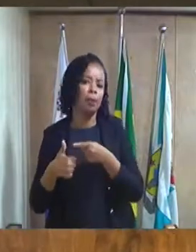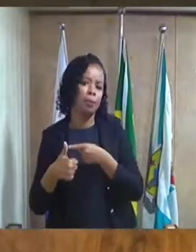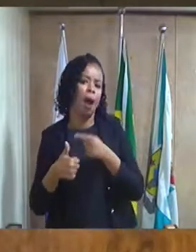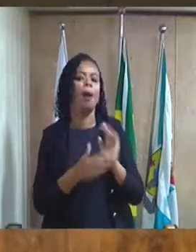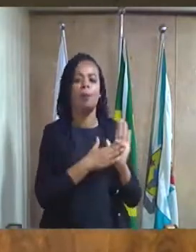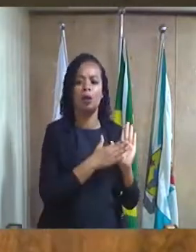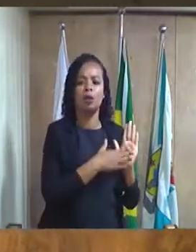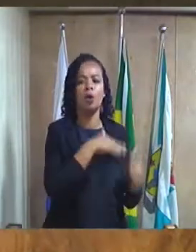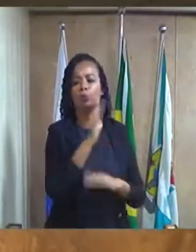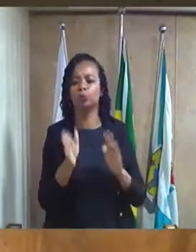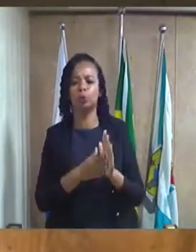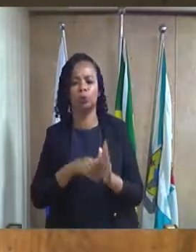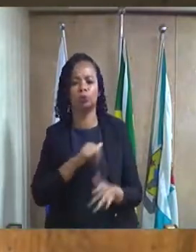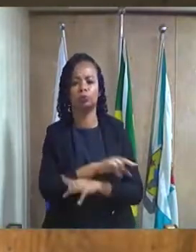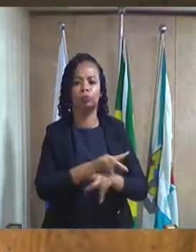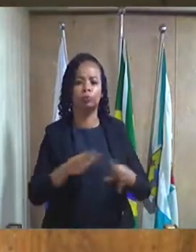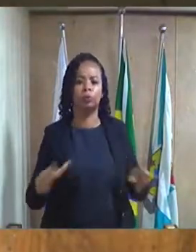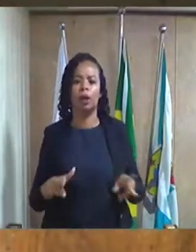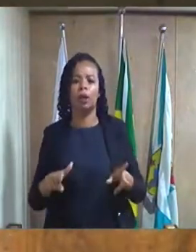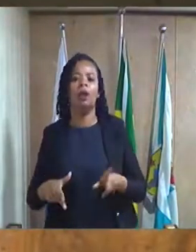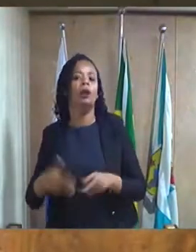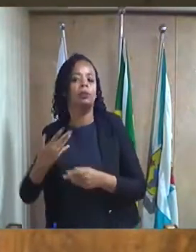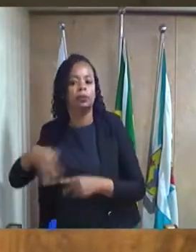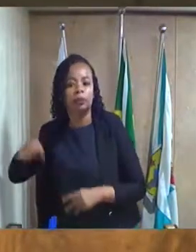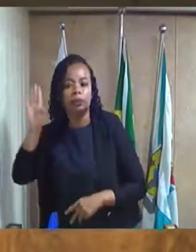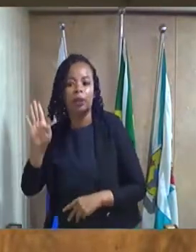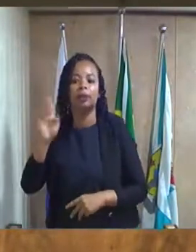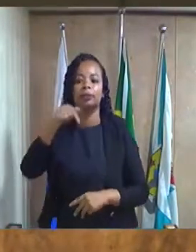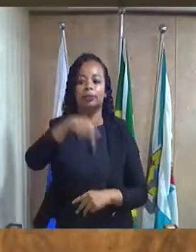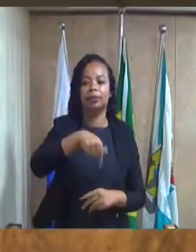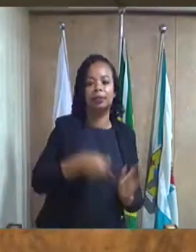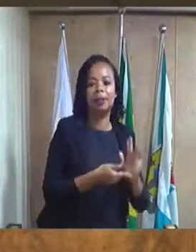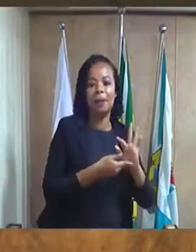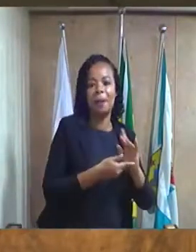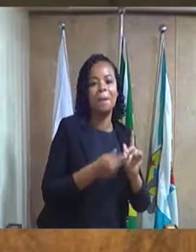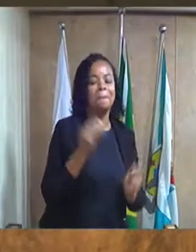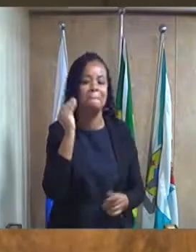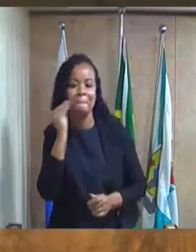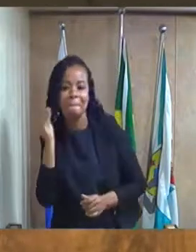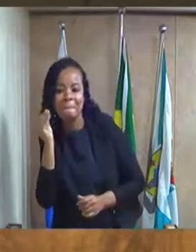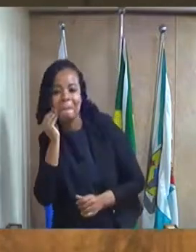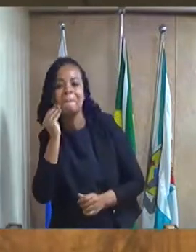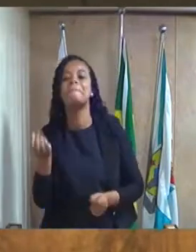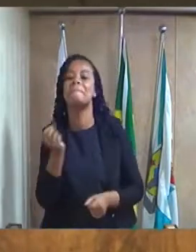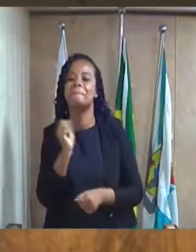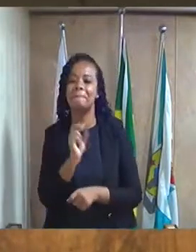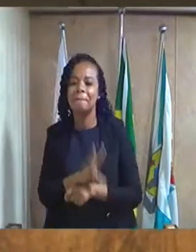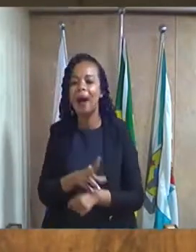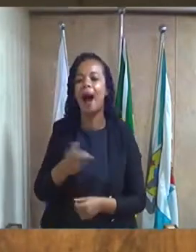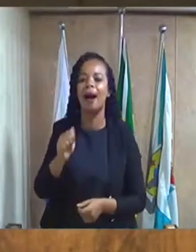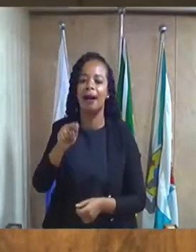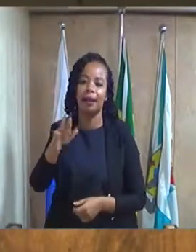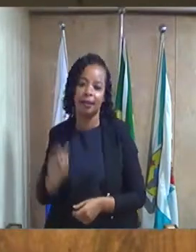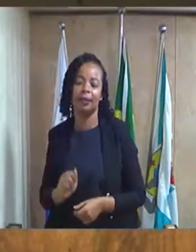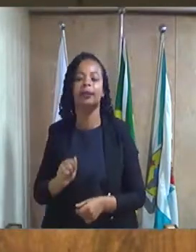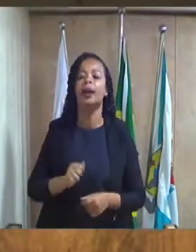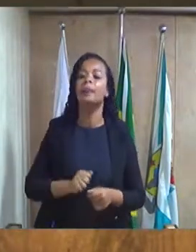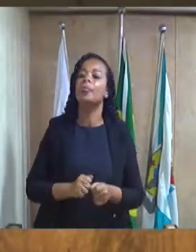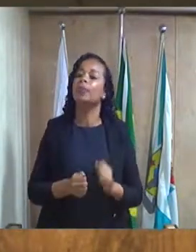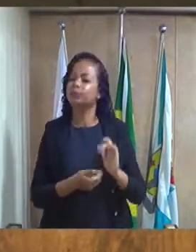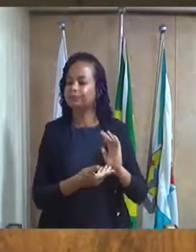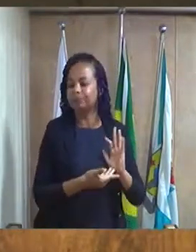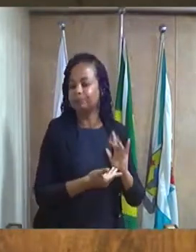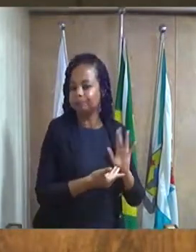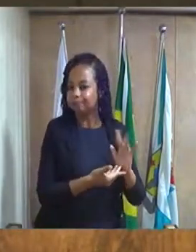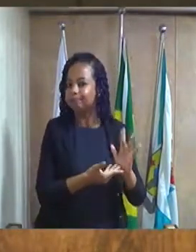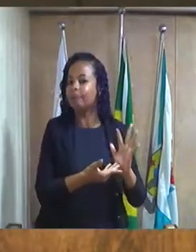todos os candidatos que saíram dessa casa para tentar uma vaga tanto na Câmara Federal quanto